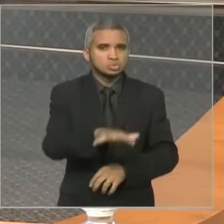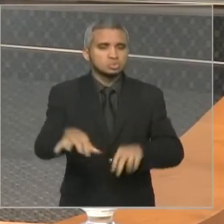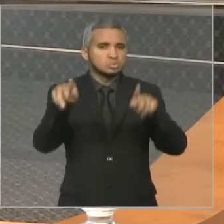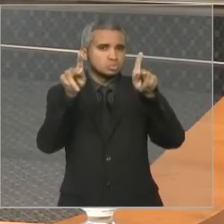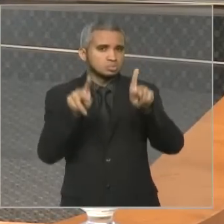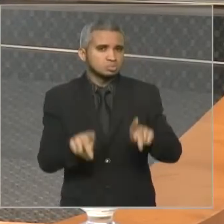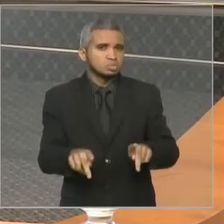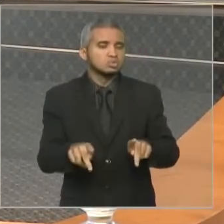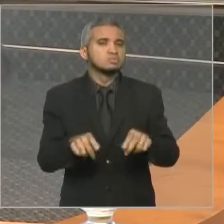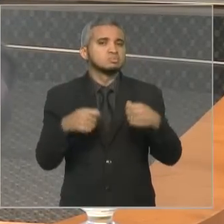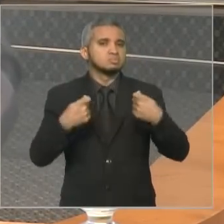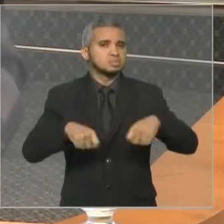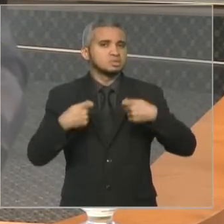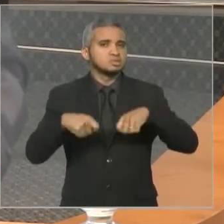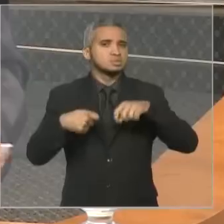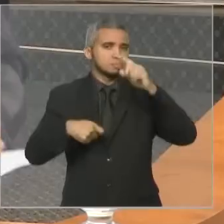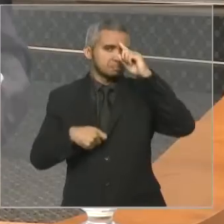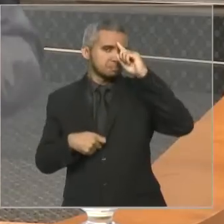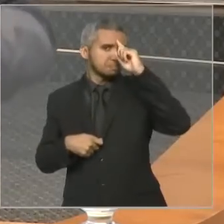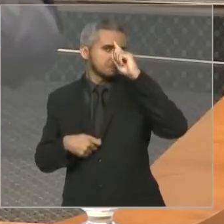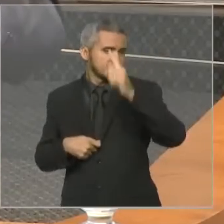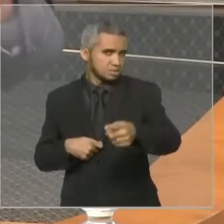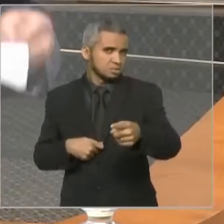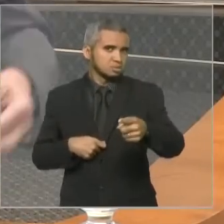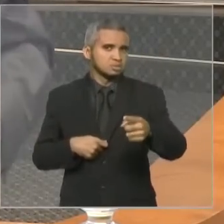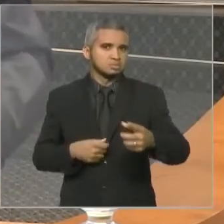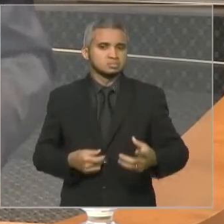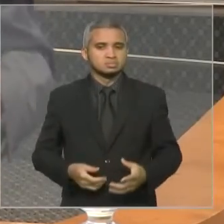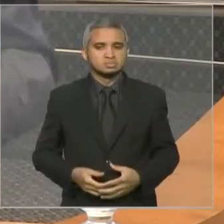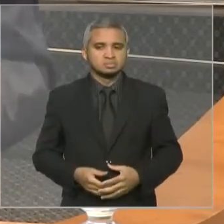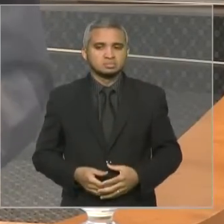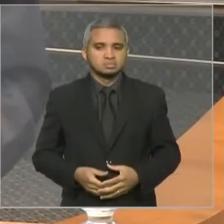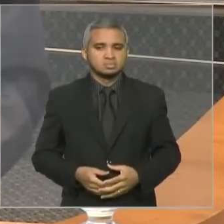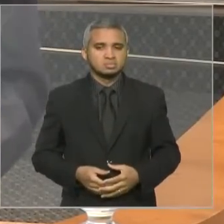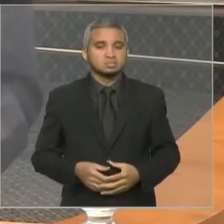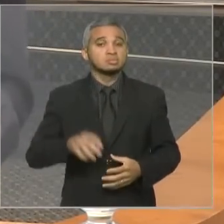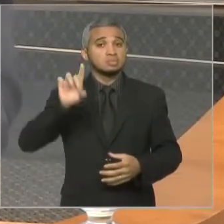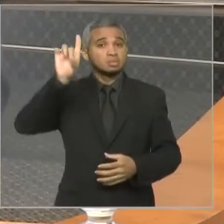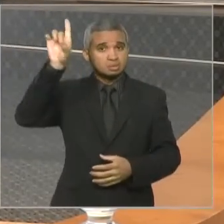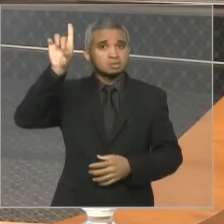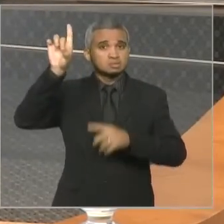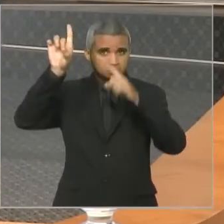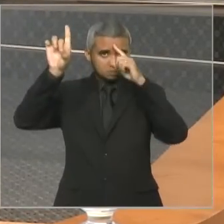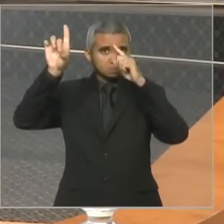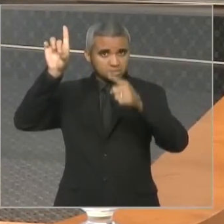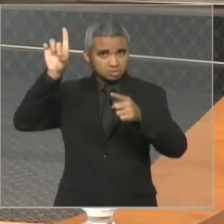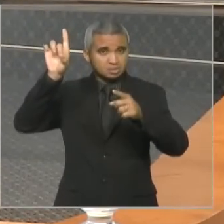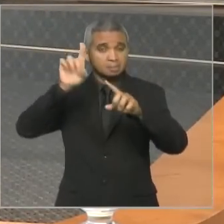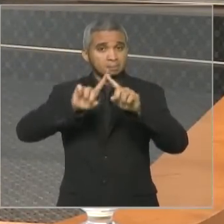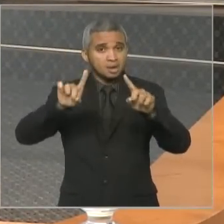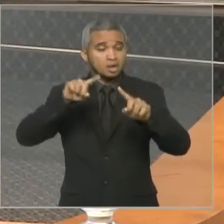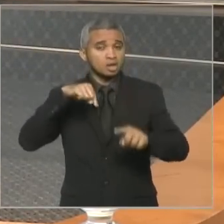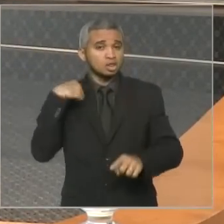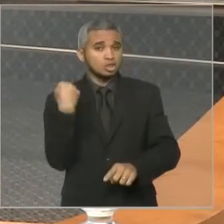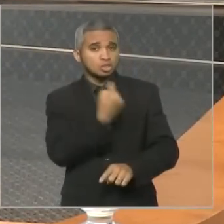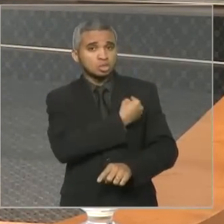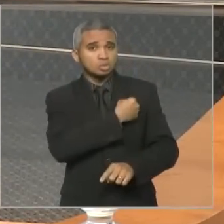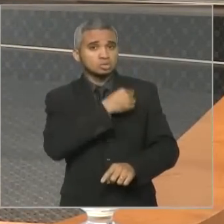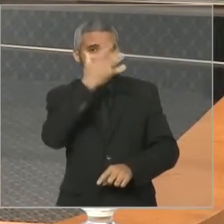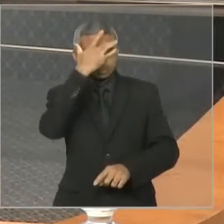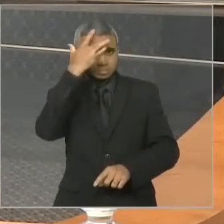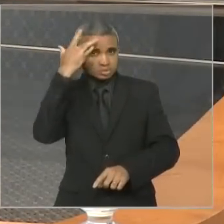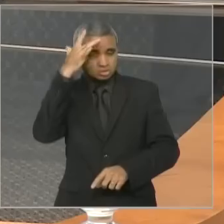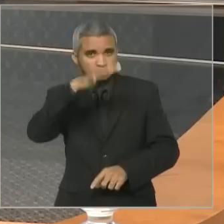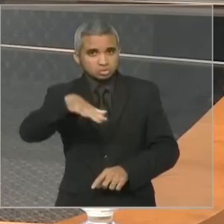nome, ordenar o bem comum. Ou seja, que venha de Deus, venha. Mas é a ordenação entre nós que faz com que